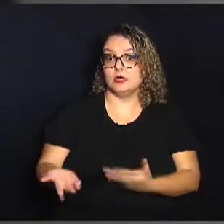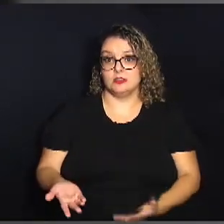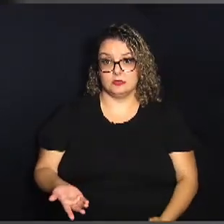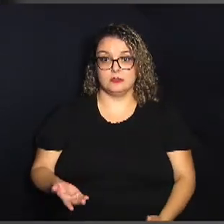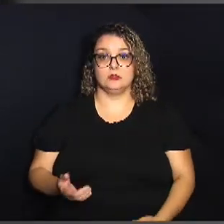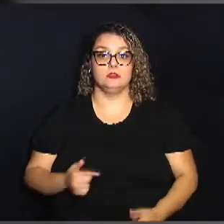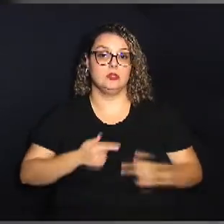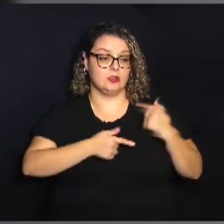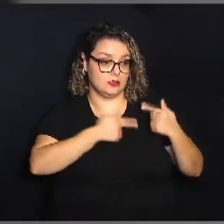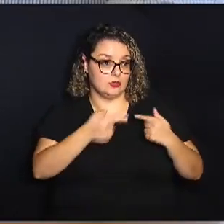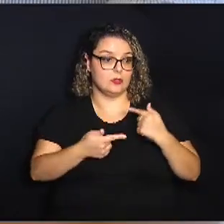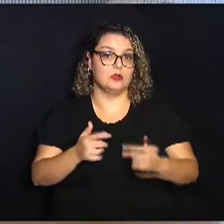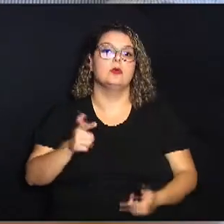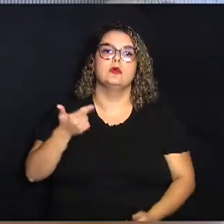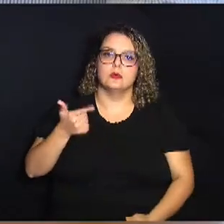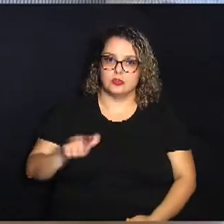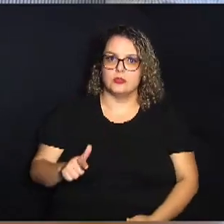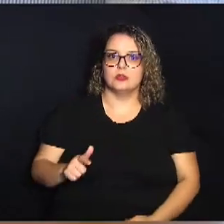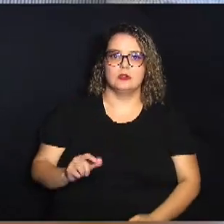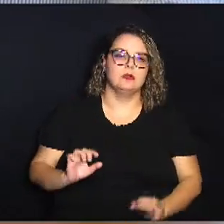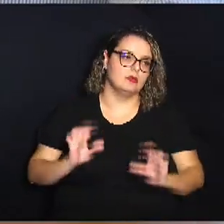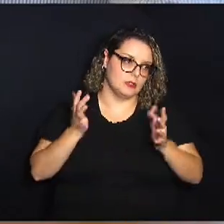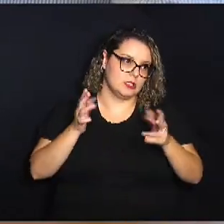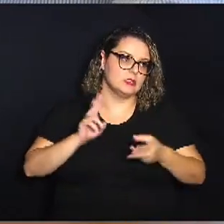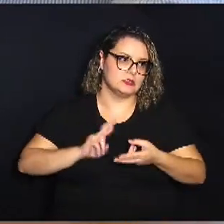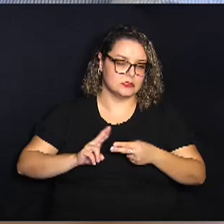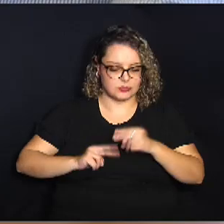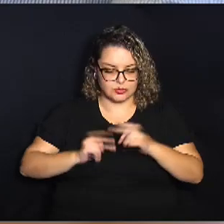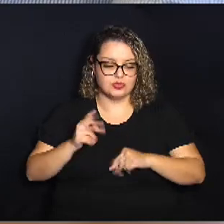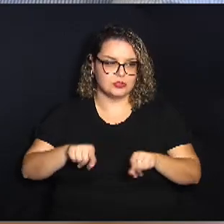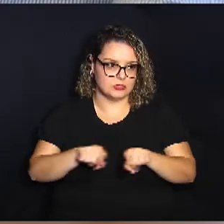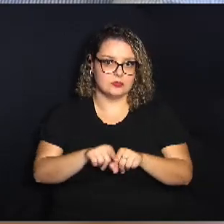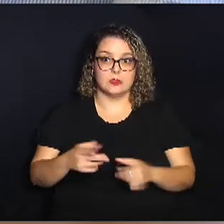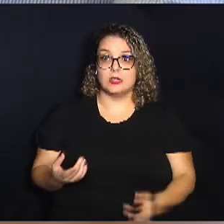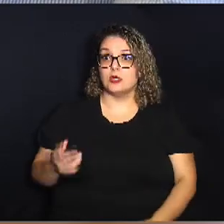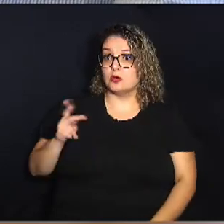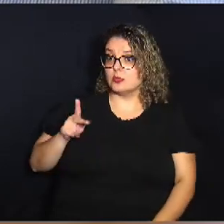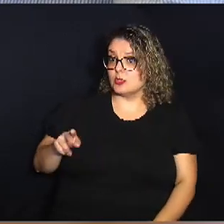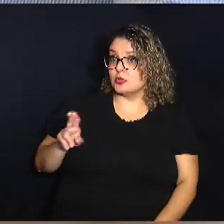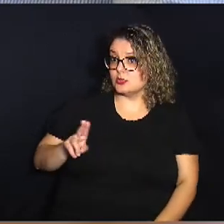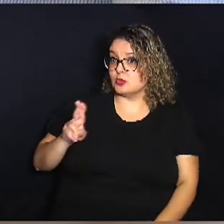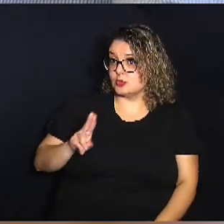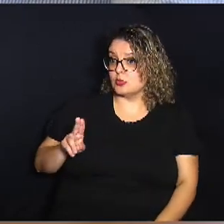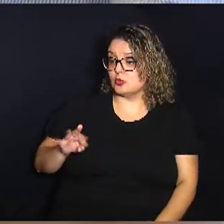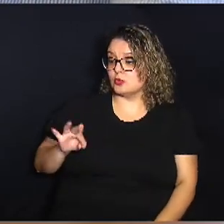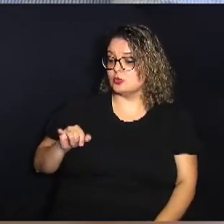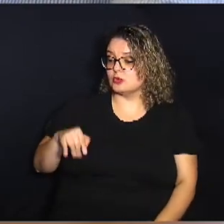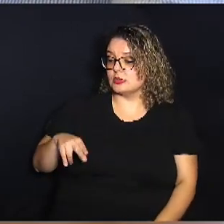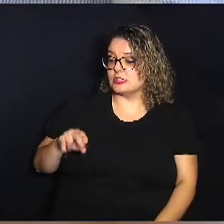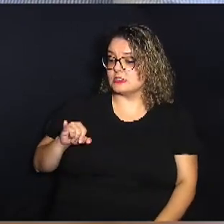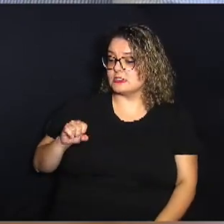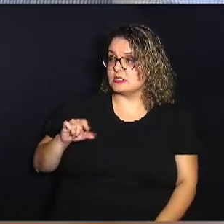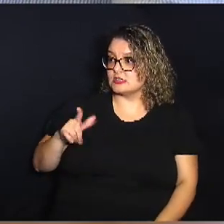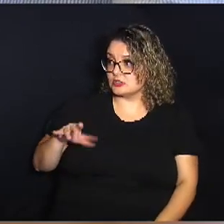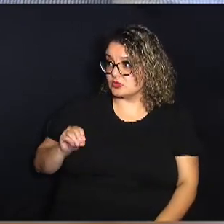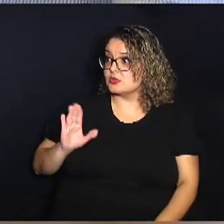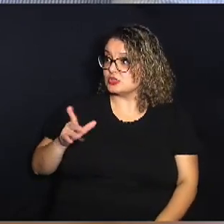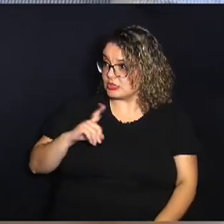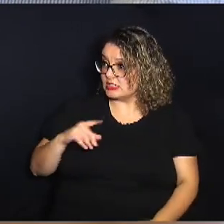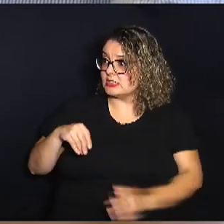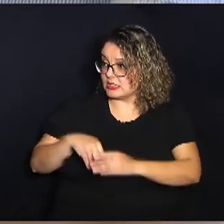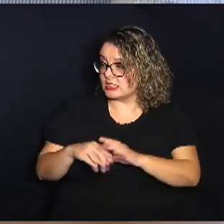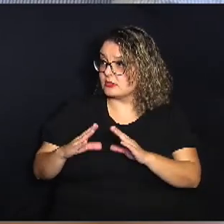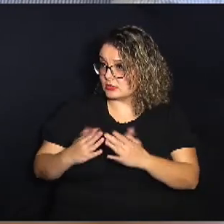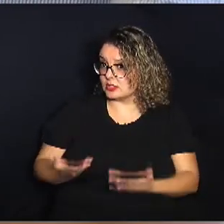próximas gerações continuarão fazendo festas juninas também e aí professor se possível utilizar utensílios de cozinha que já possui em casa